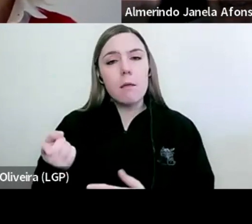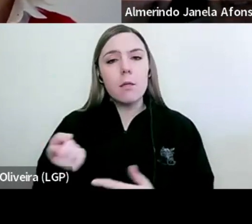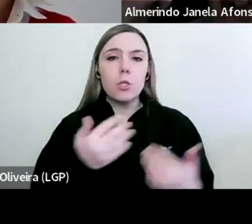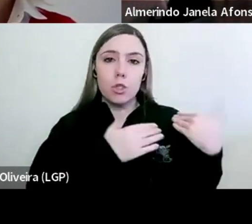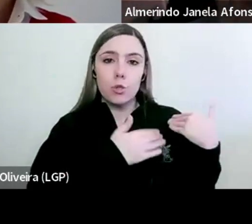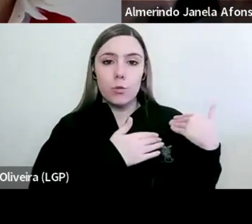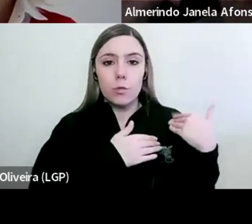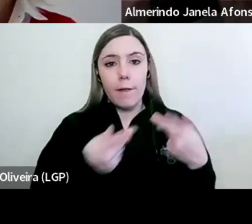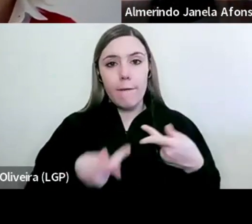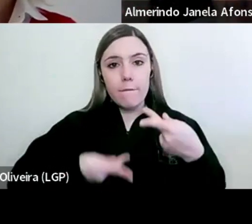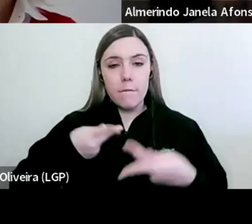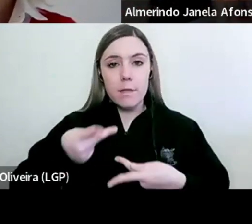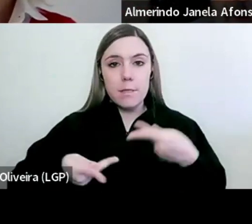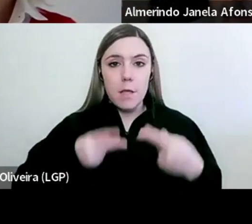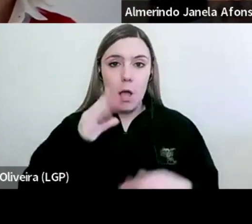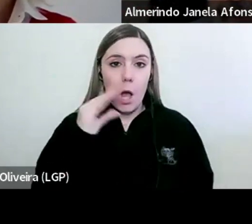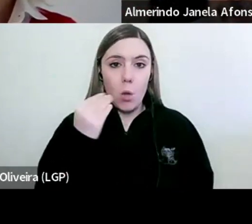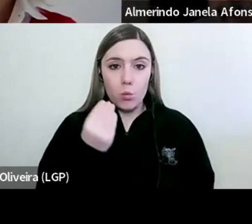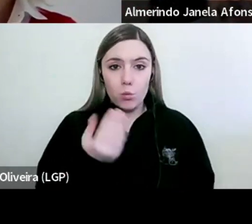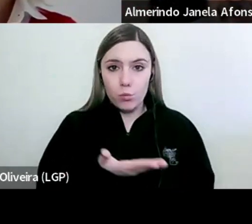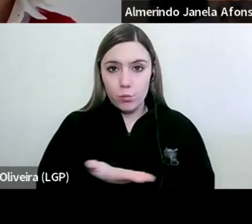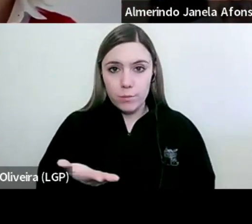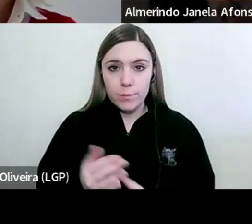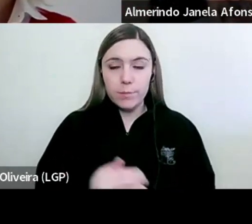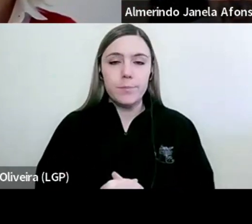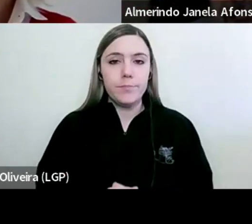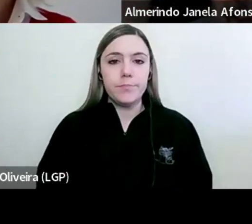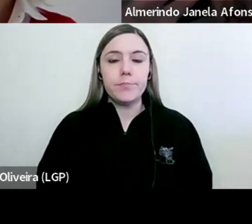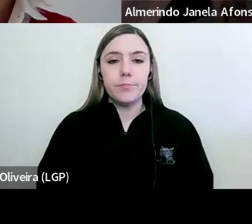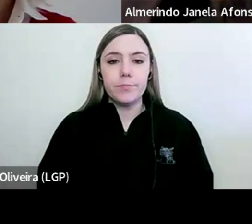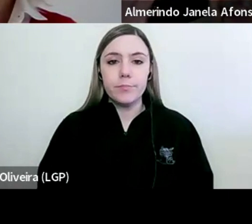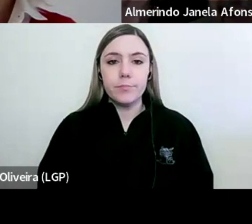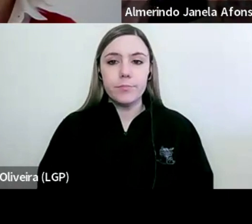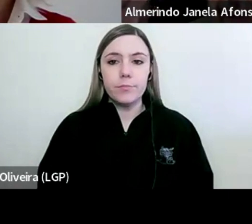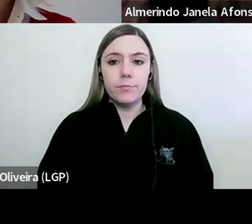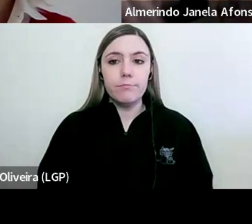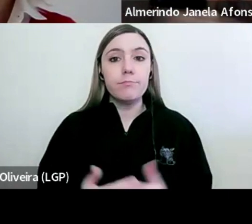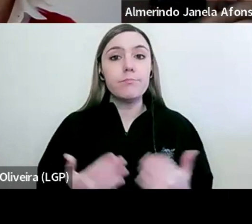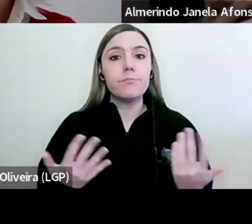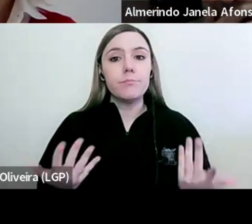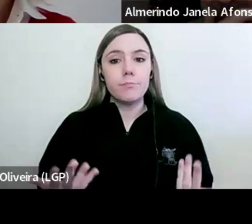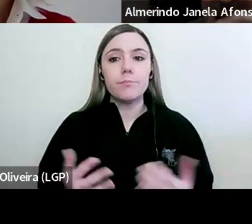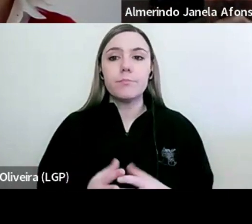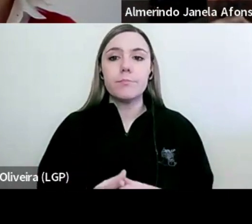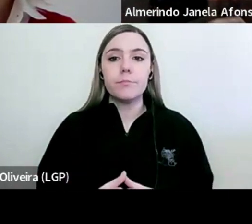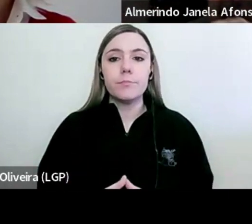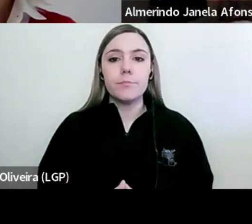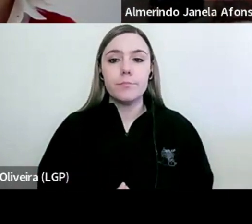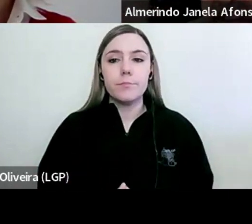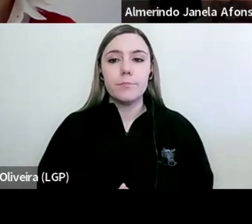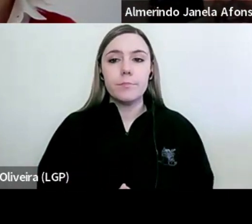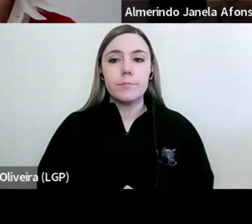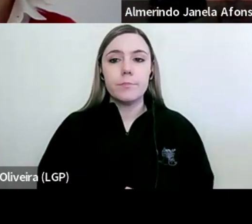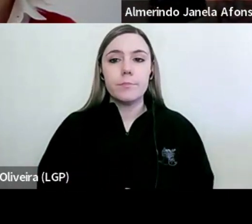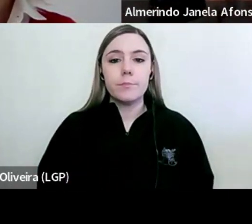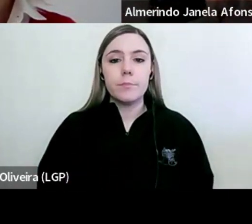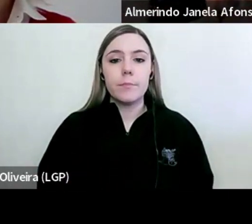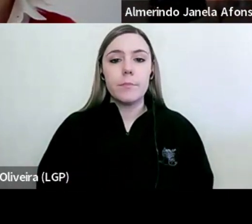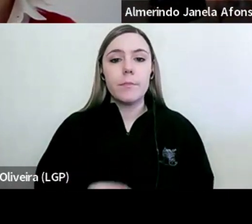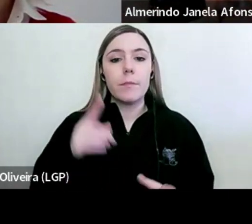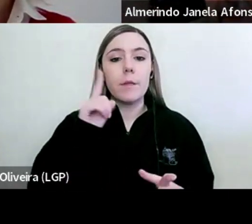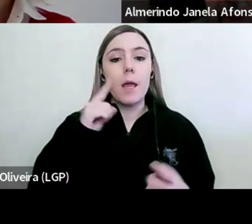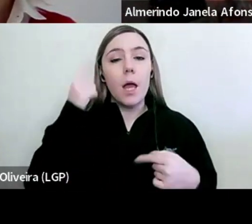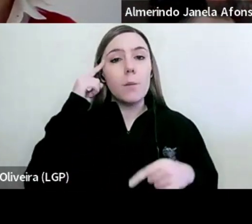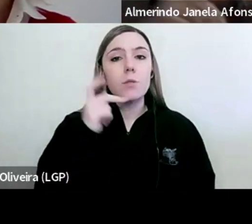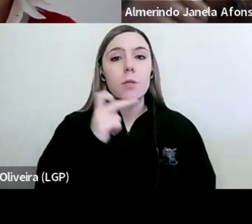pela avaliação dos alunos. Neste sentido, diz a professora Ana